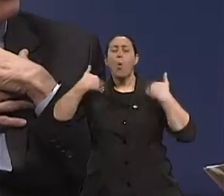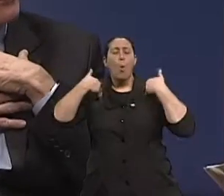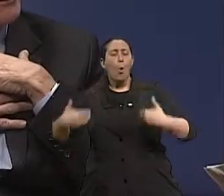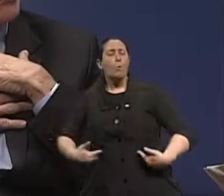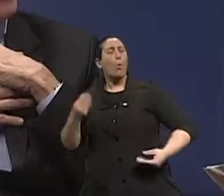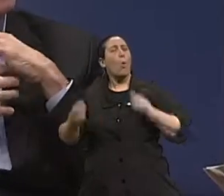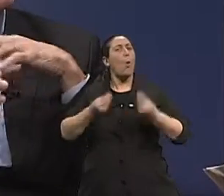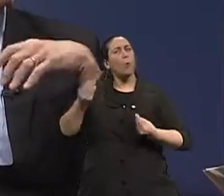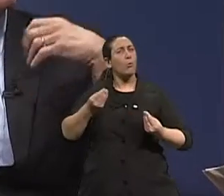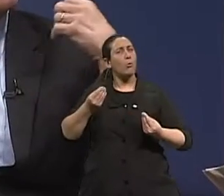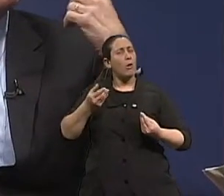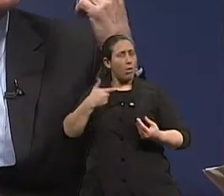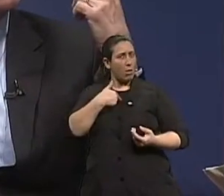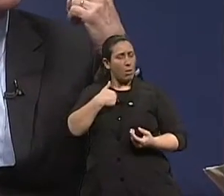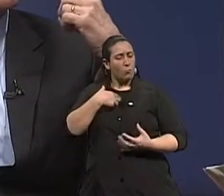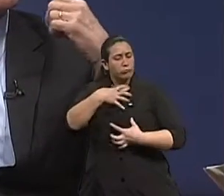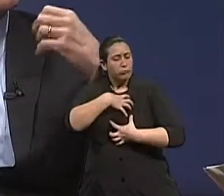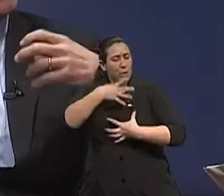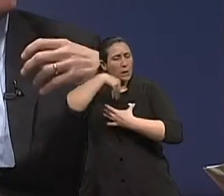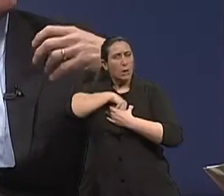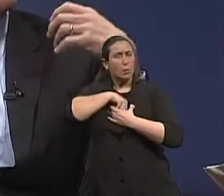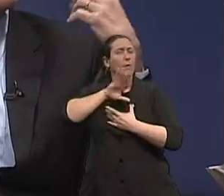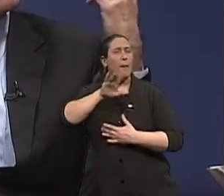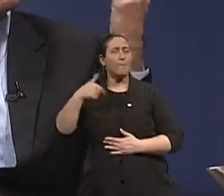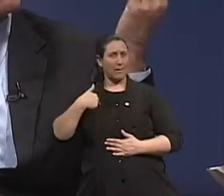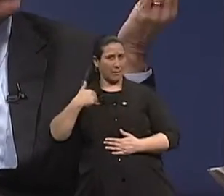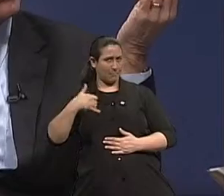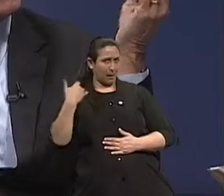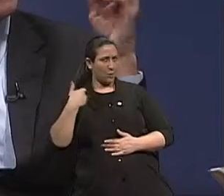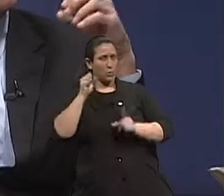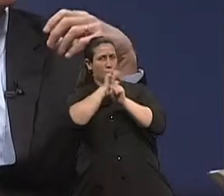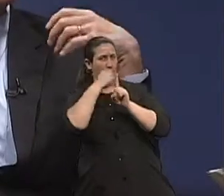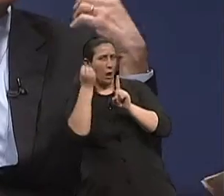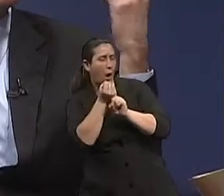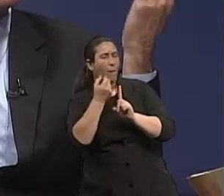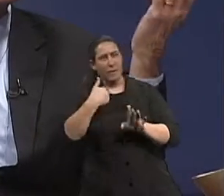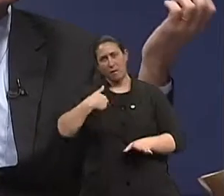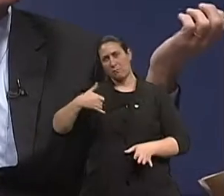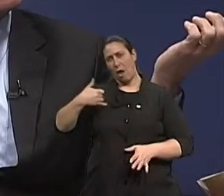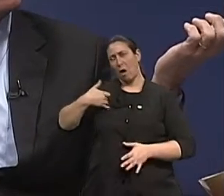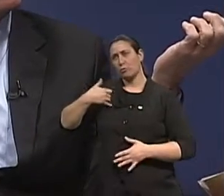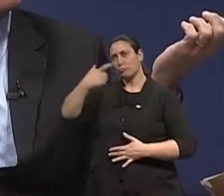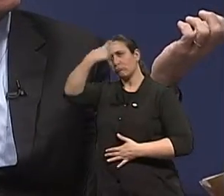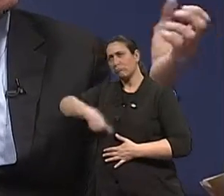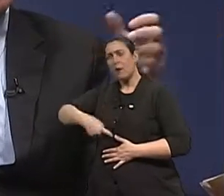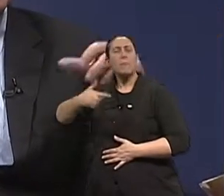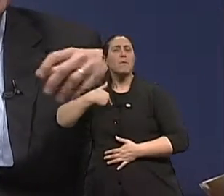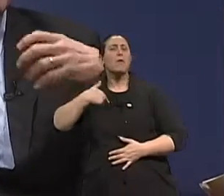ponto de vista físico? Qual é a minha idade social? Qual é a minha idade psicológica? Qual é a minha idade cultural?